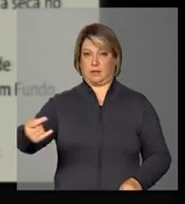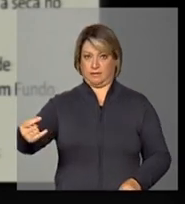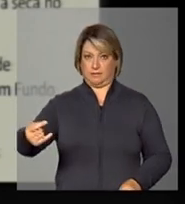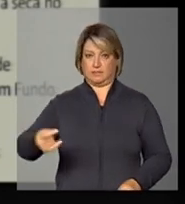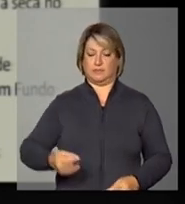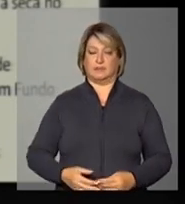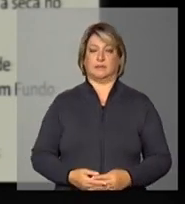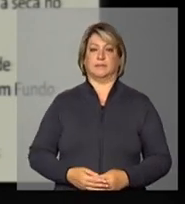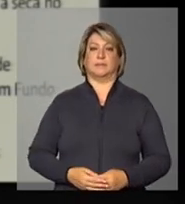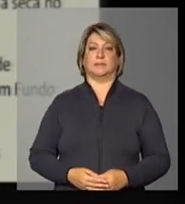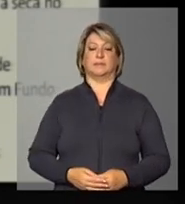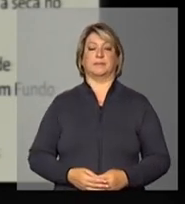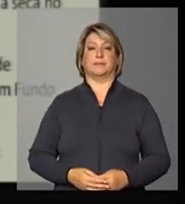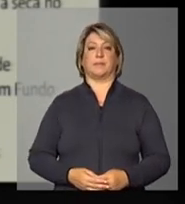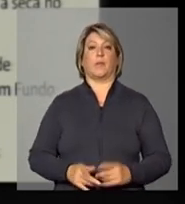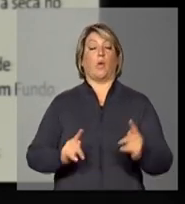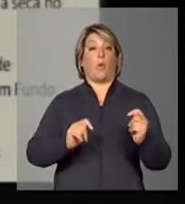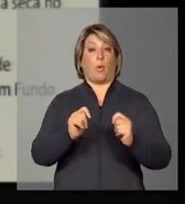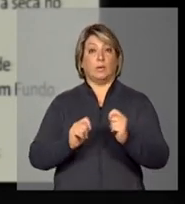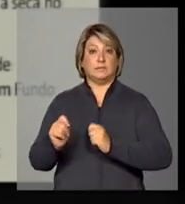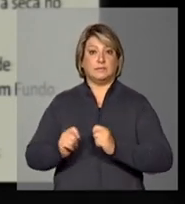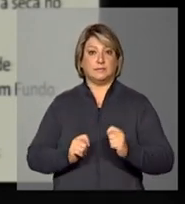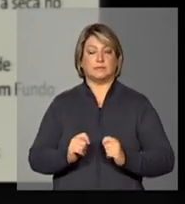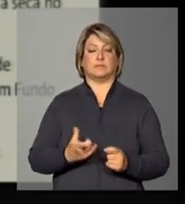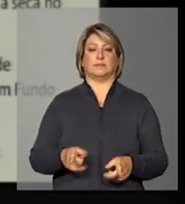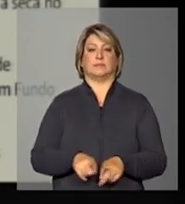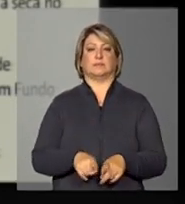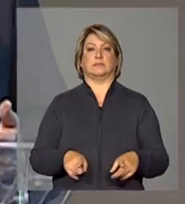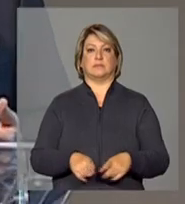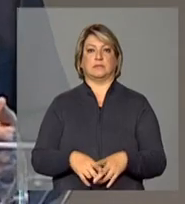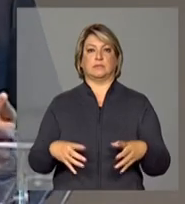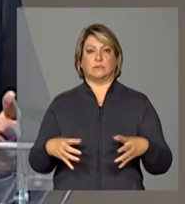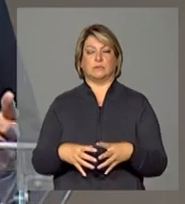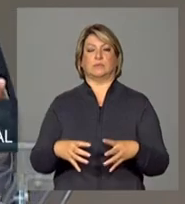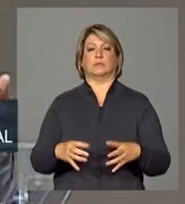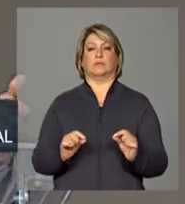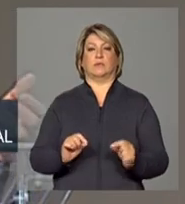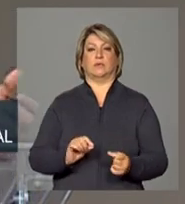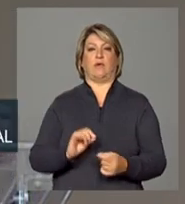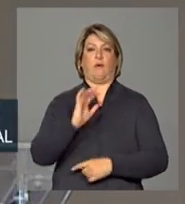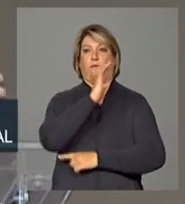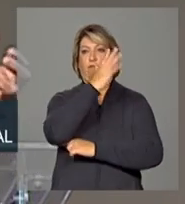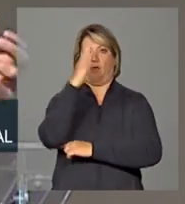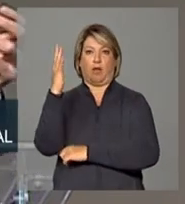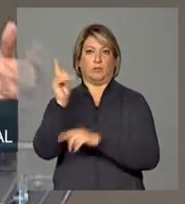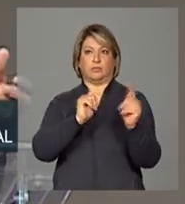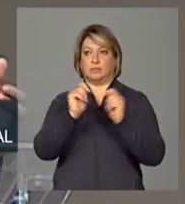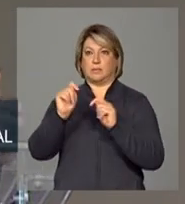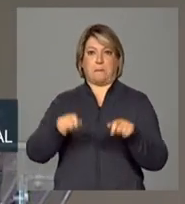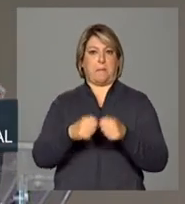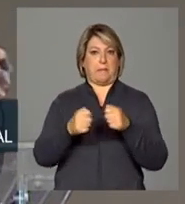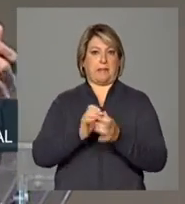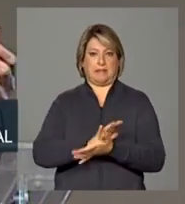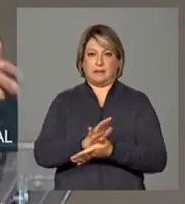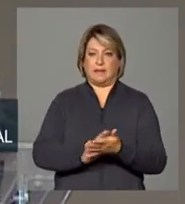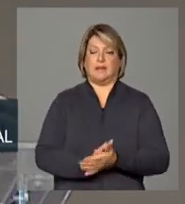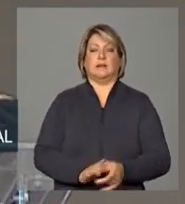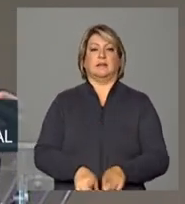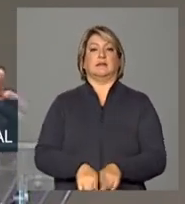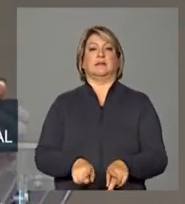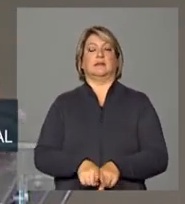a conservação unidade de conservação da floresta o manejo